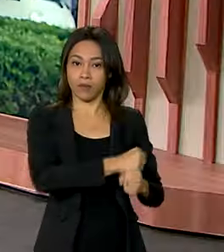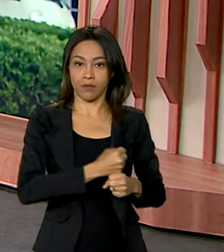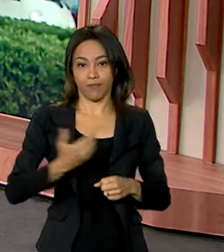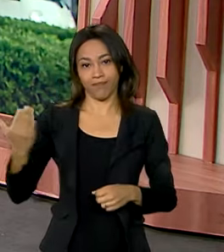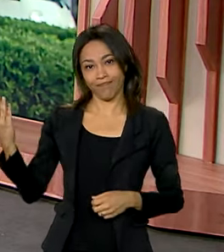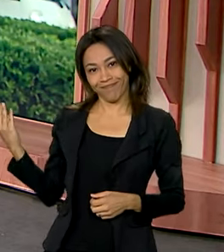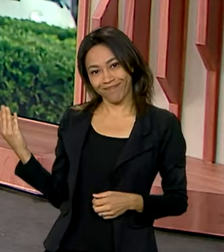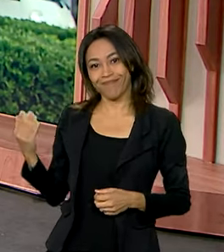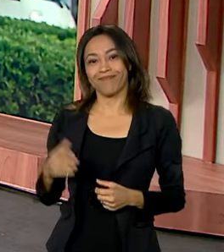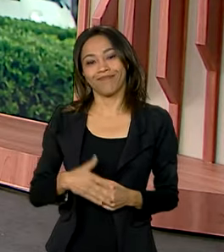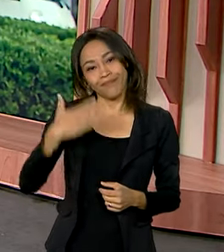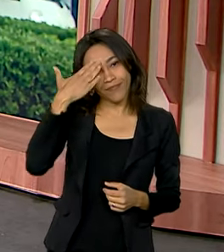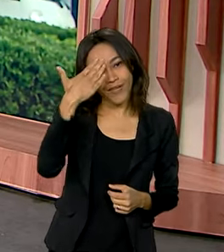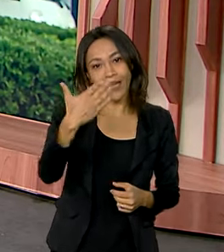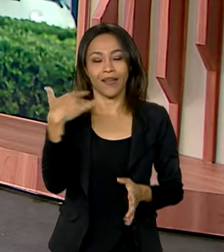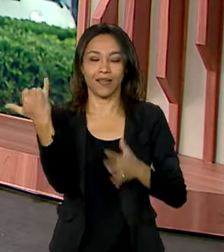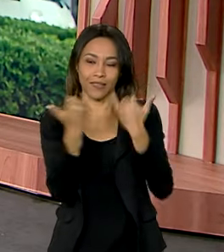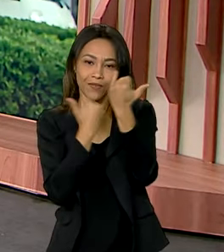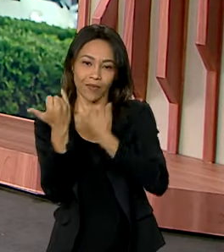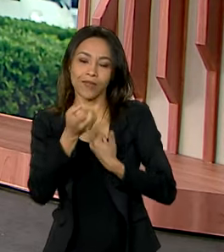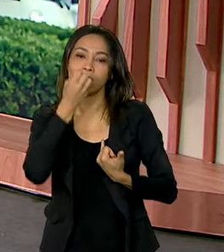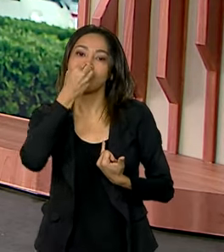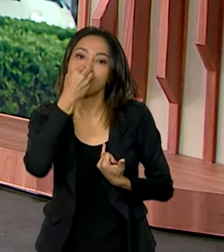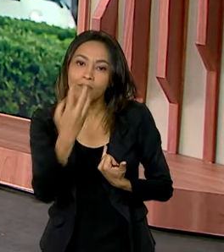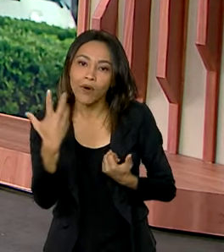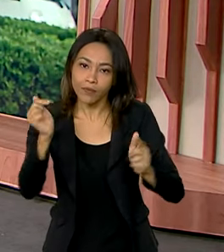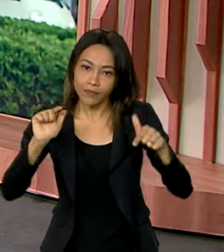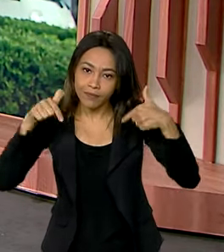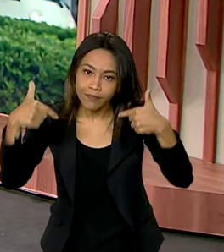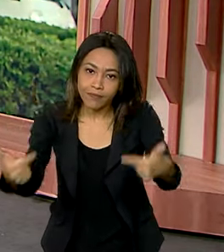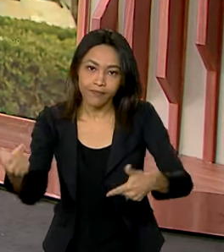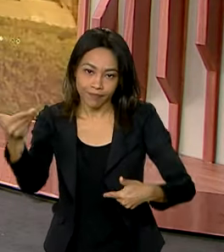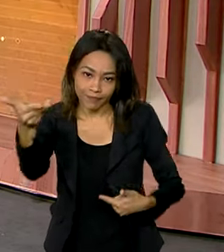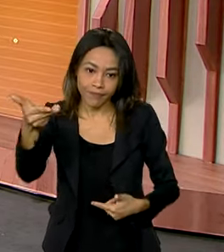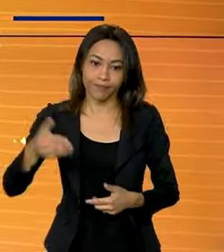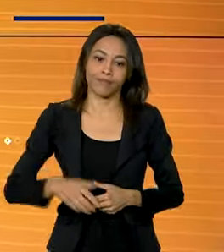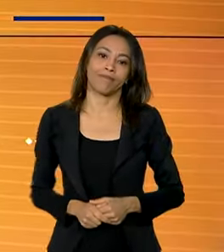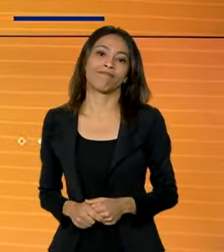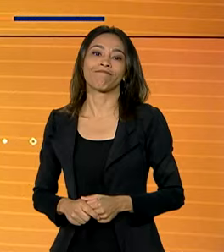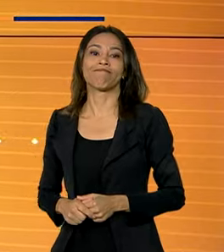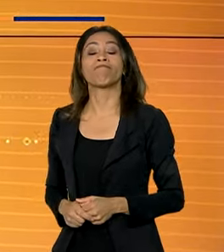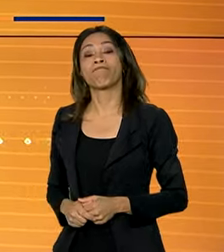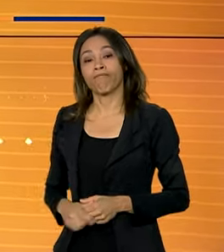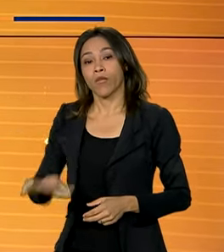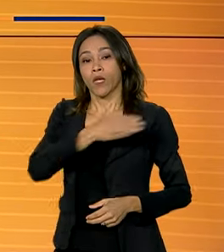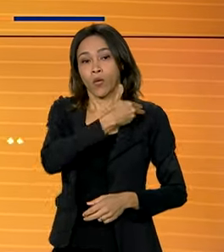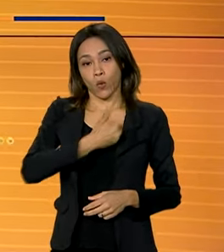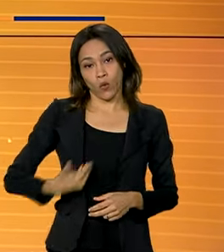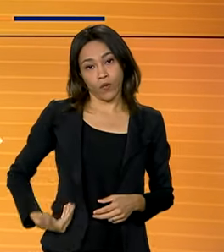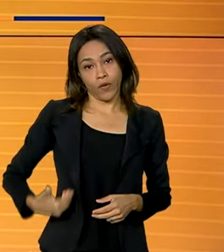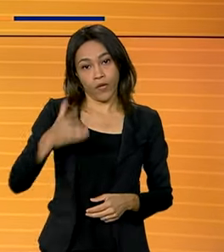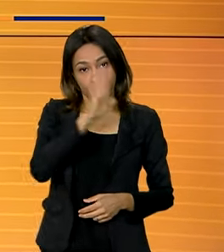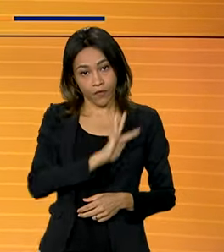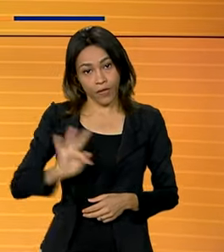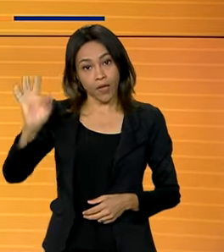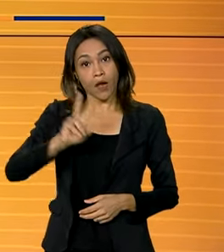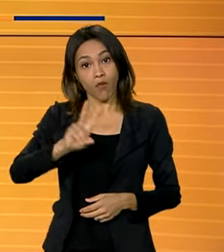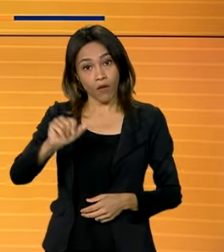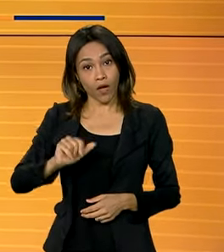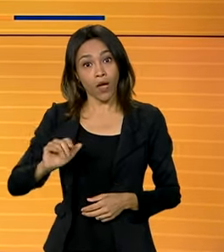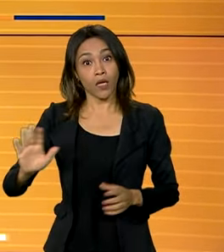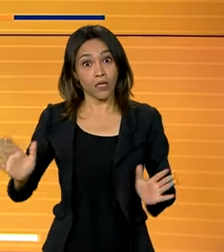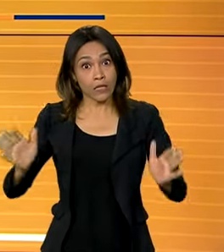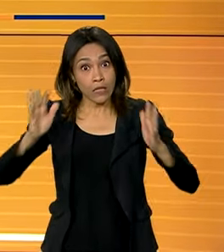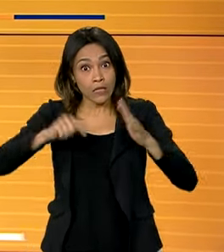Ok, Cláudia. Obrigada pelas informações. Bom trabalho para você aí no Rio de Janeiro. E o governo federal vai promover em agosto o